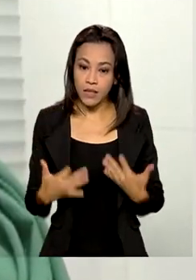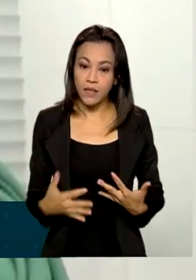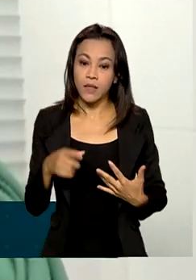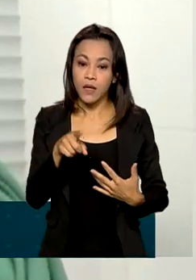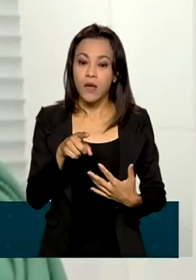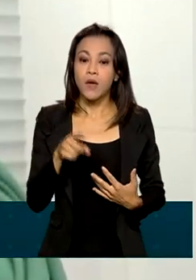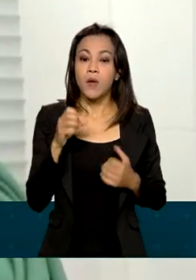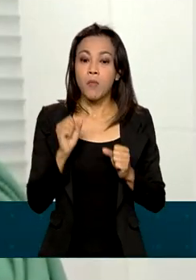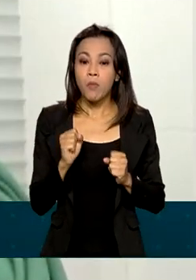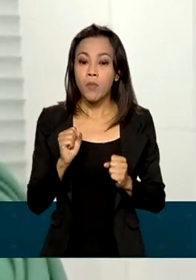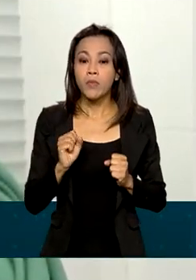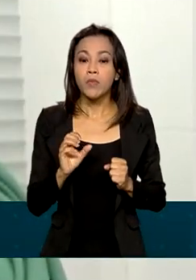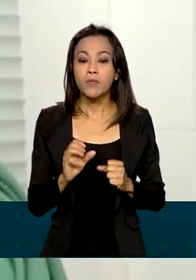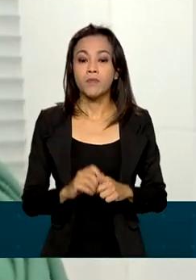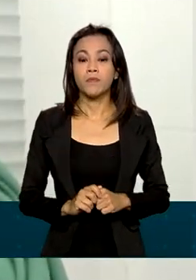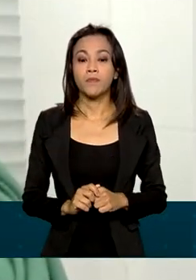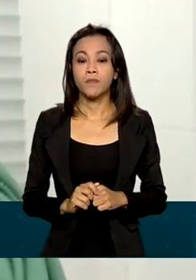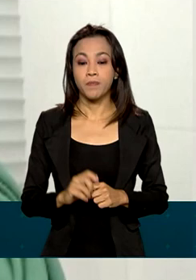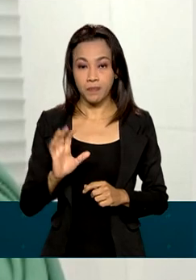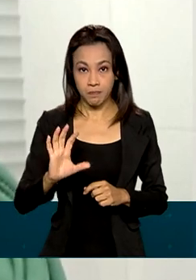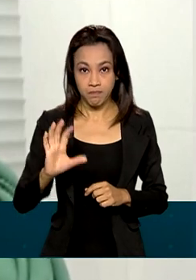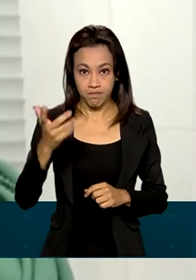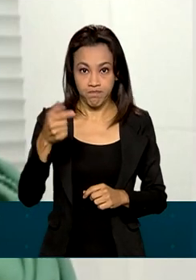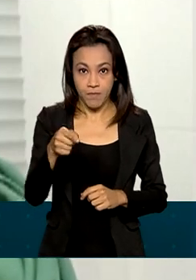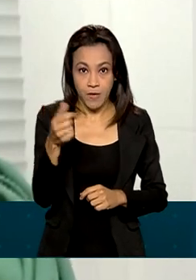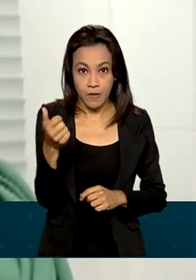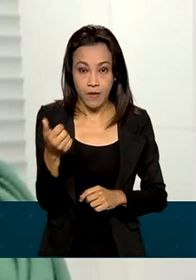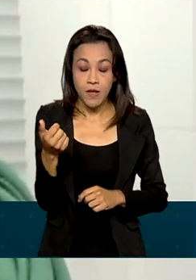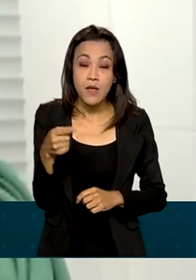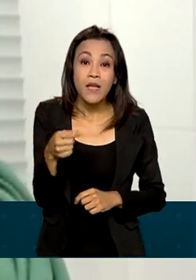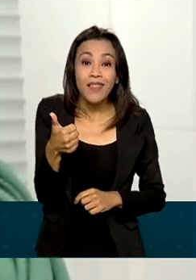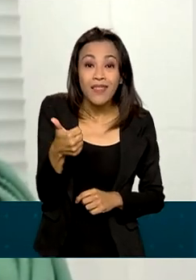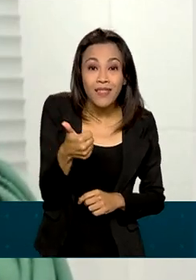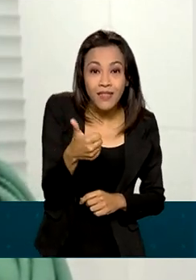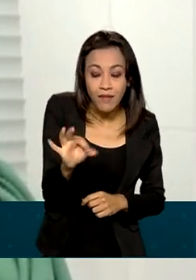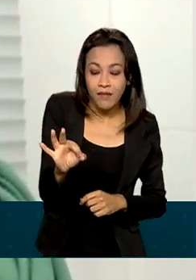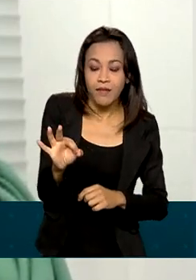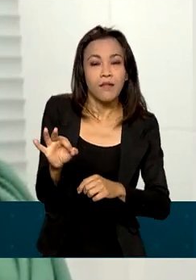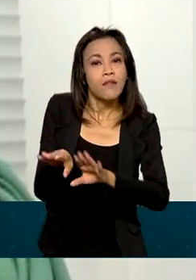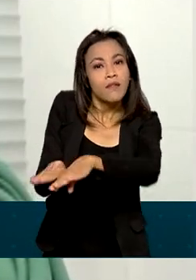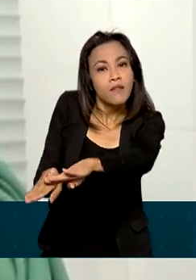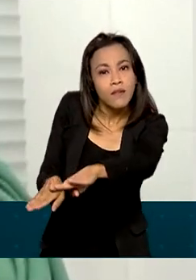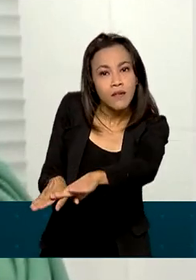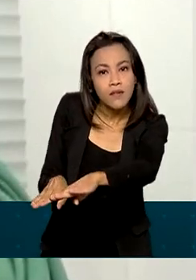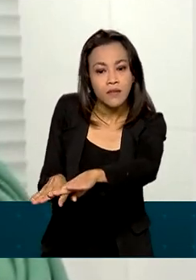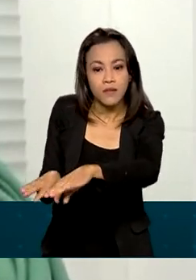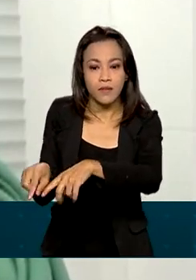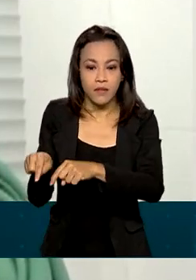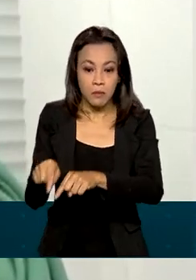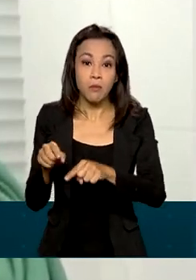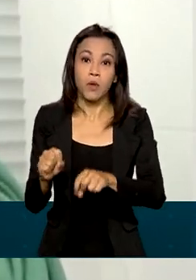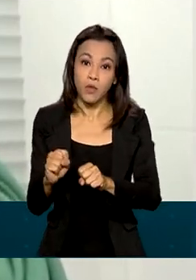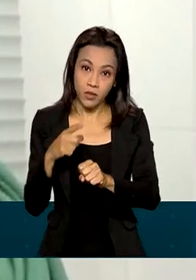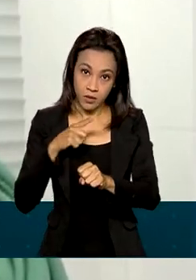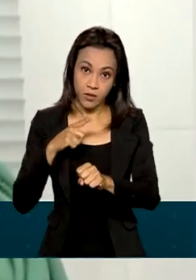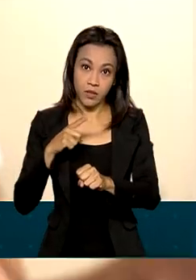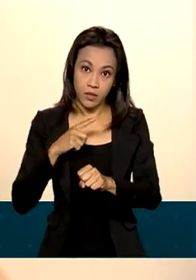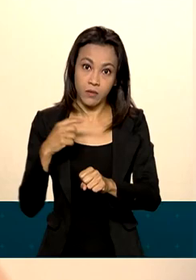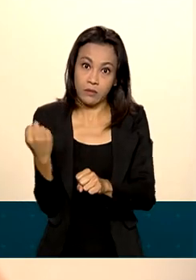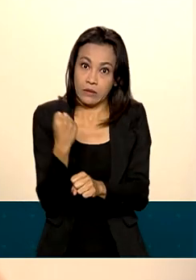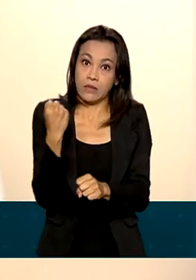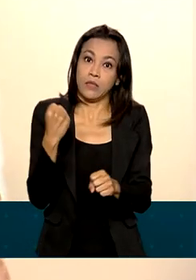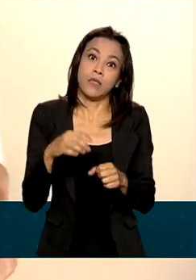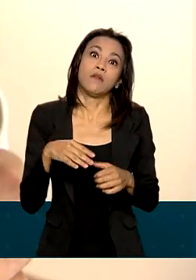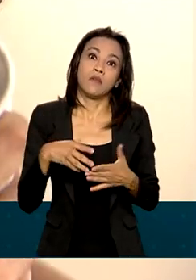essa é a causa maior de mortalidade, pelo sarampo. Uma em cada 10 crianças pode ter o titimé de aguda, que pode levar a sua doença.